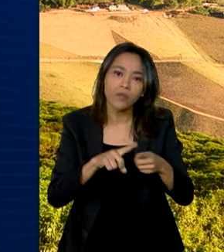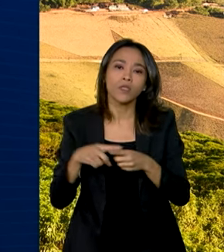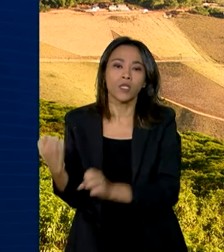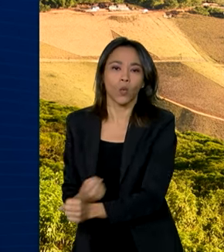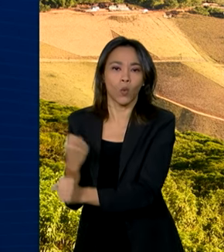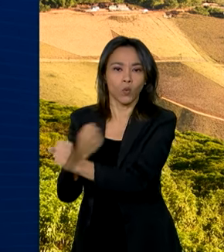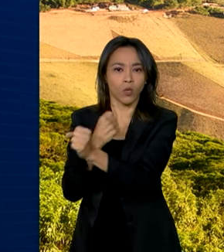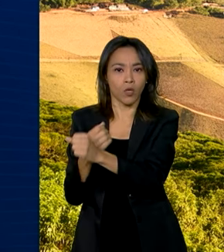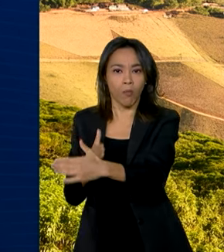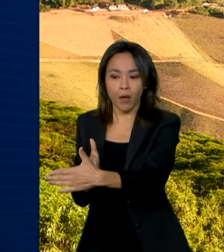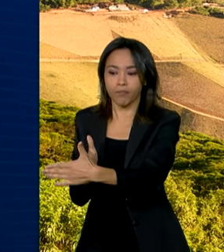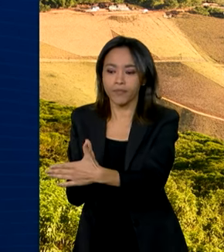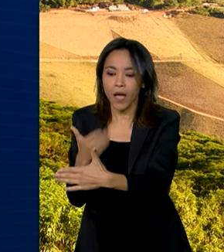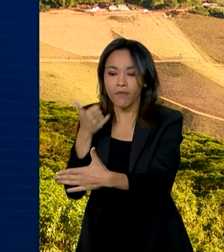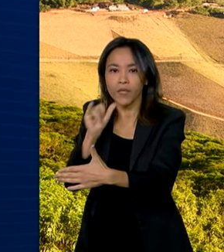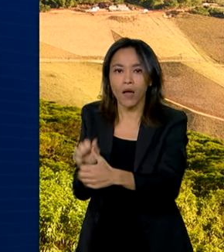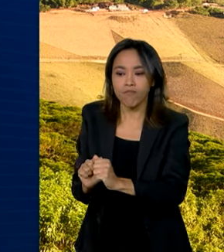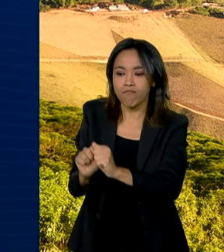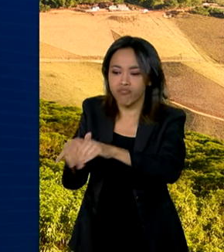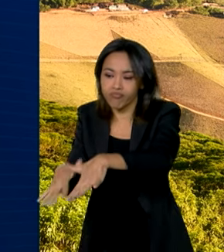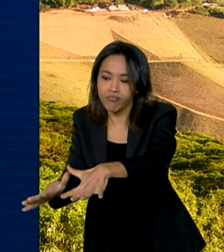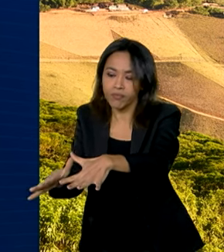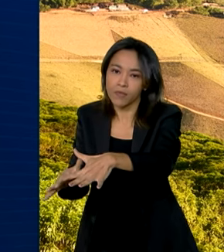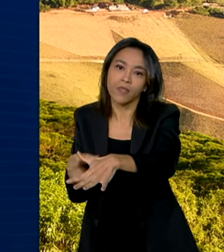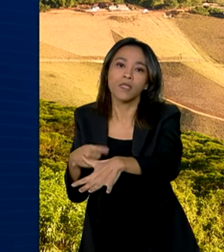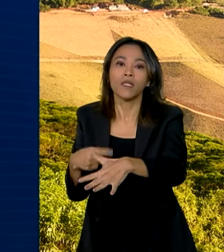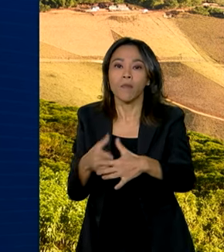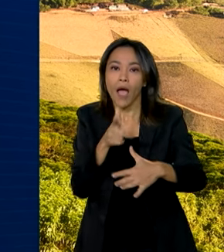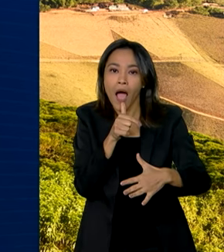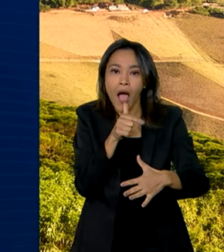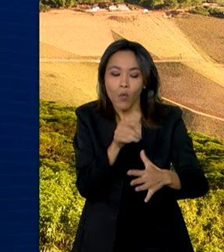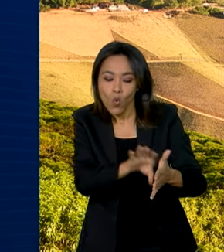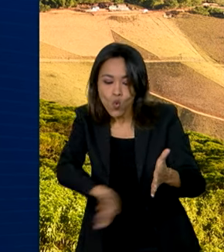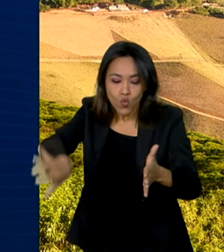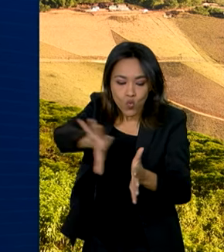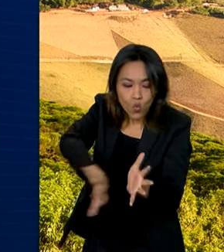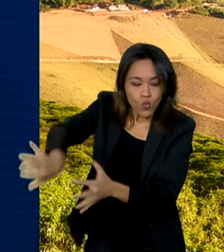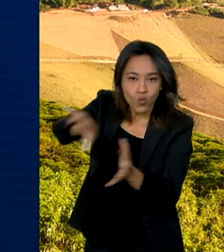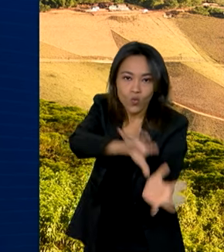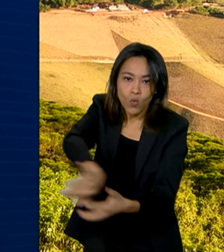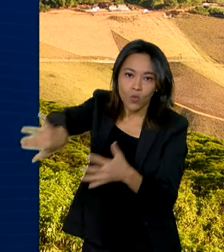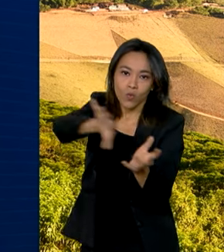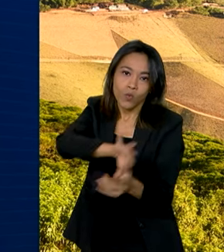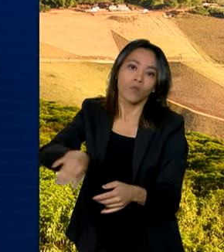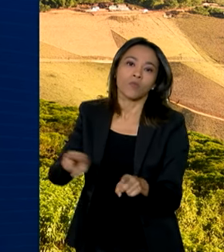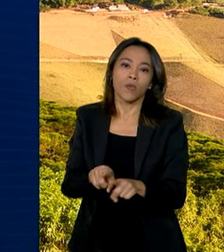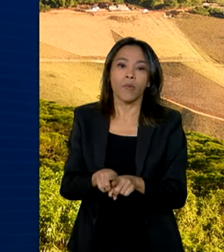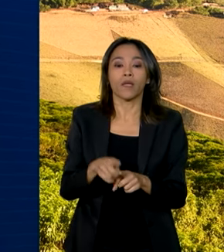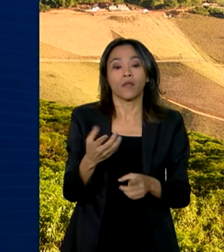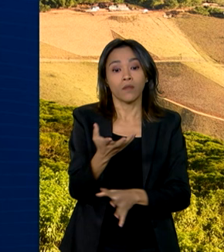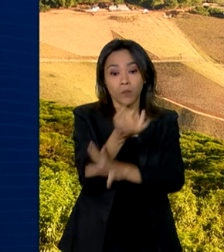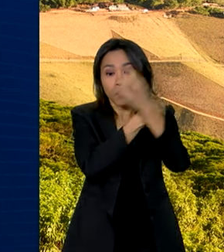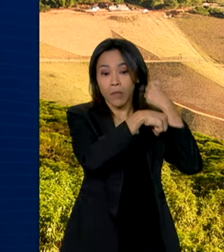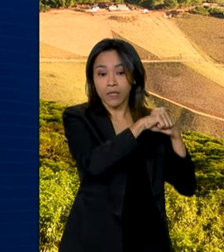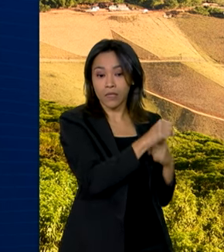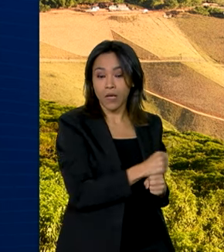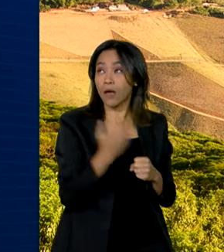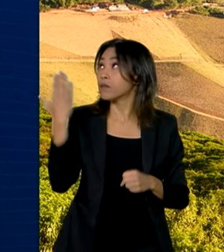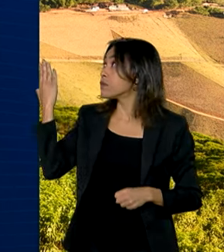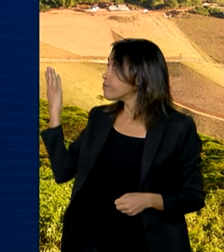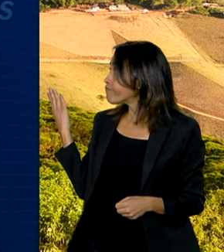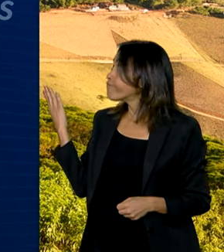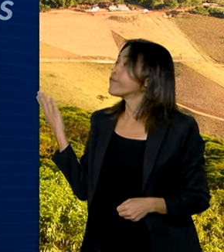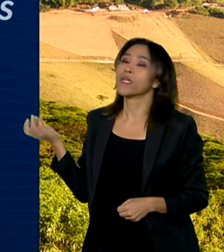para contenções de encostas e drenagem urbana sustentável. No ano passado, o novo PAC abriu